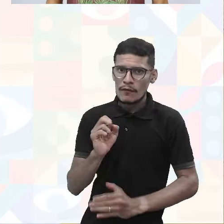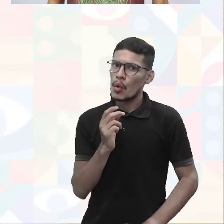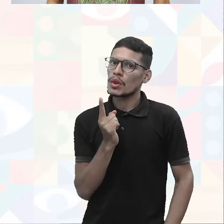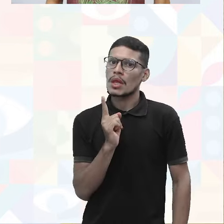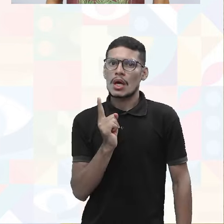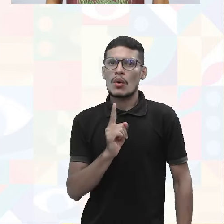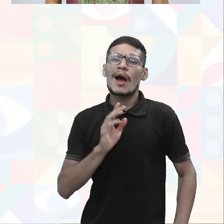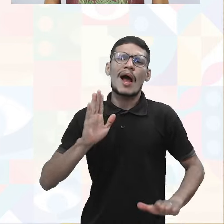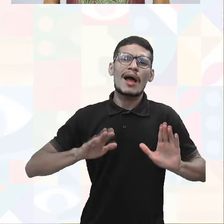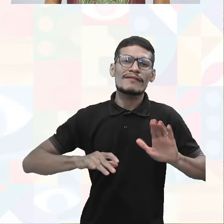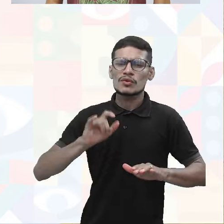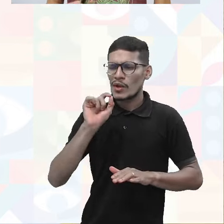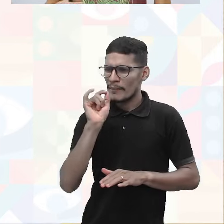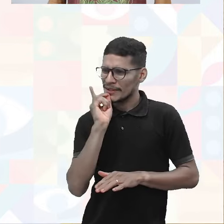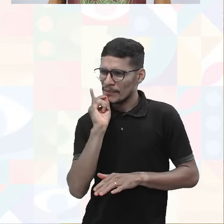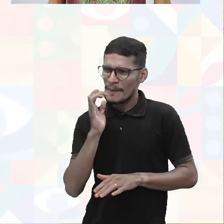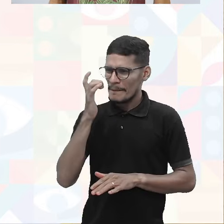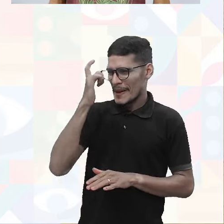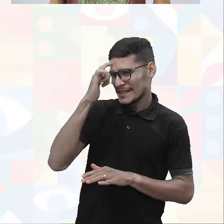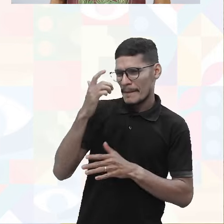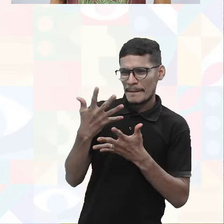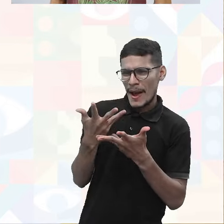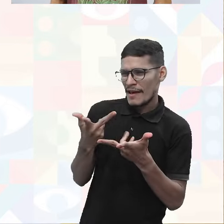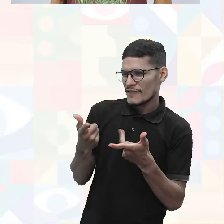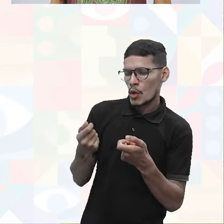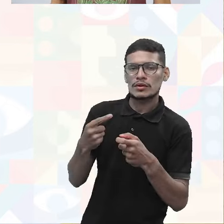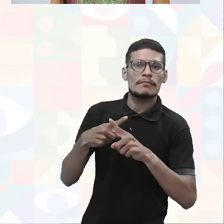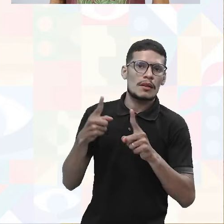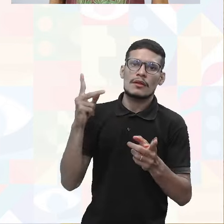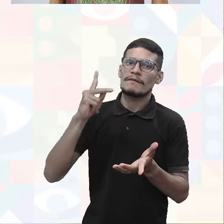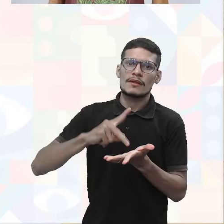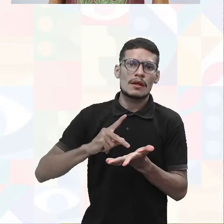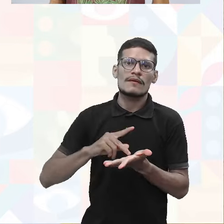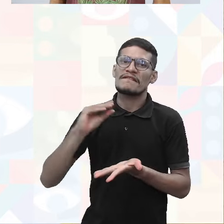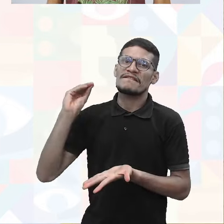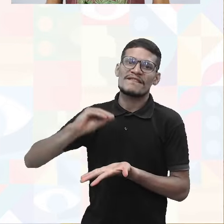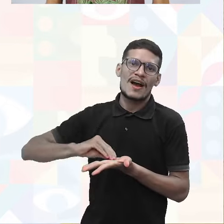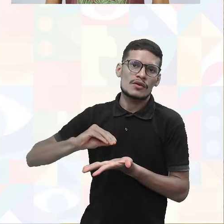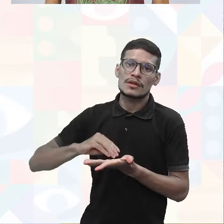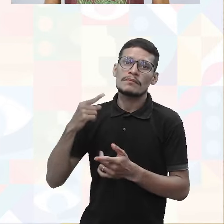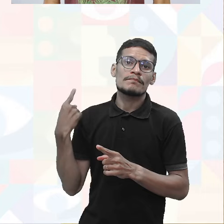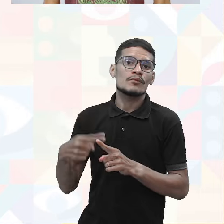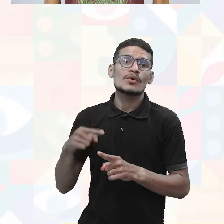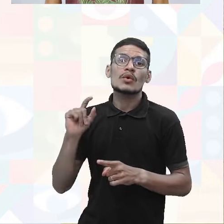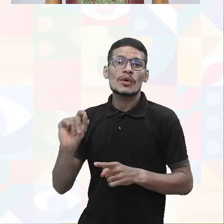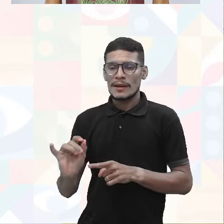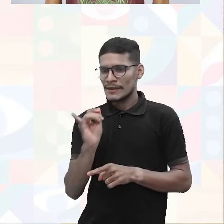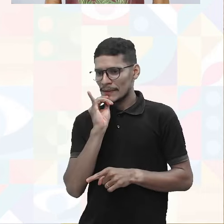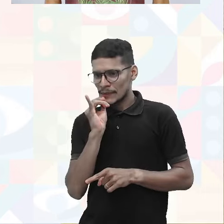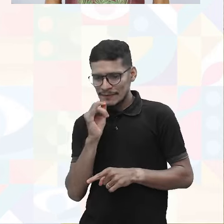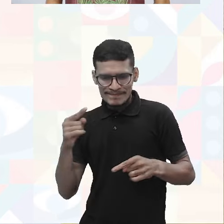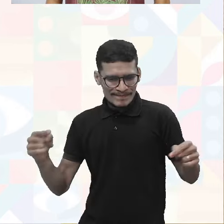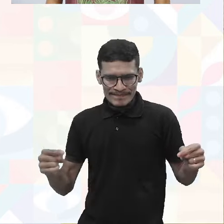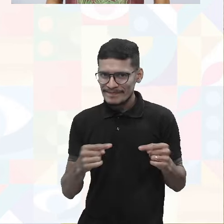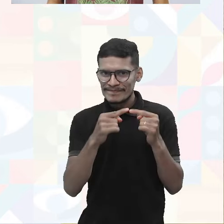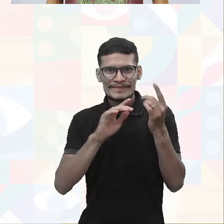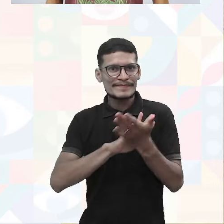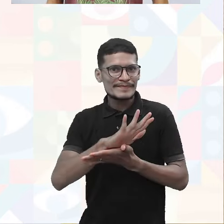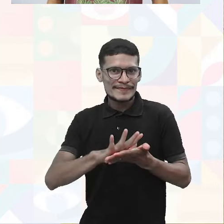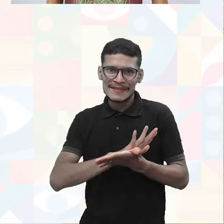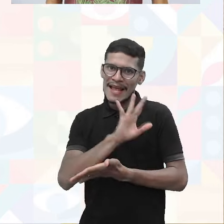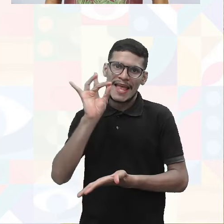com índices achando que está uma maravilha, está tudo lá em cima, mas na verdade esses números não podem estar correspondendo à